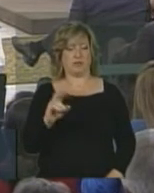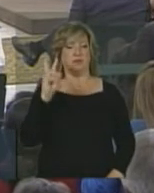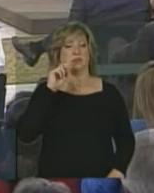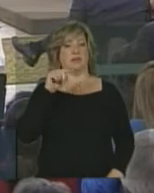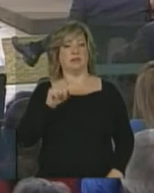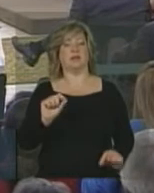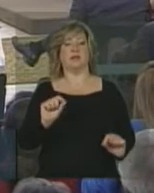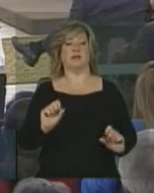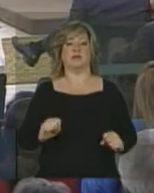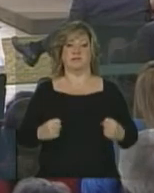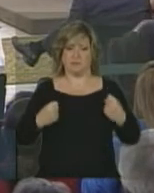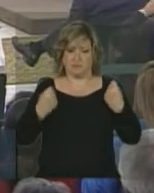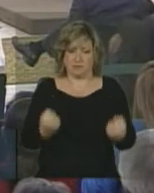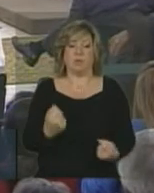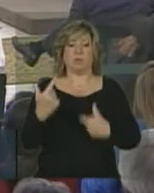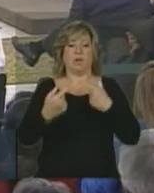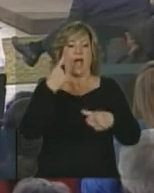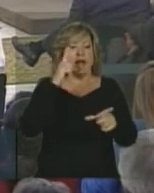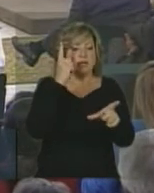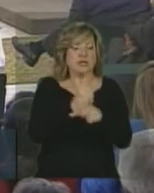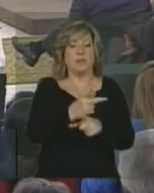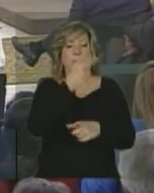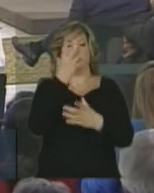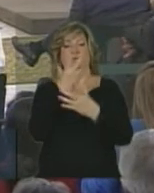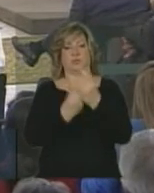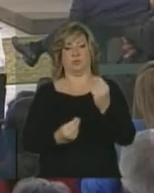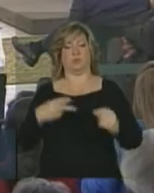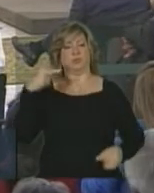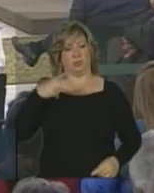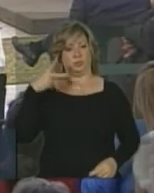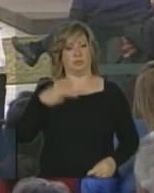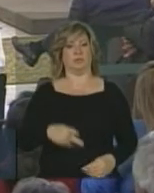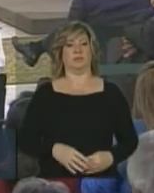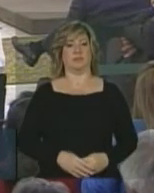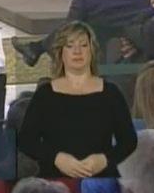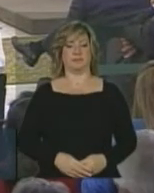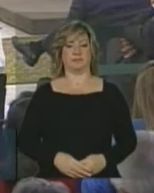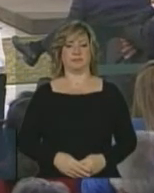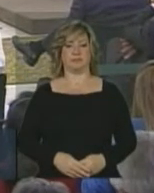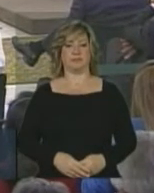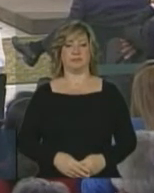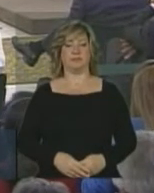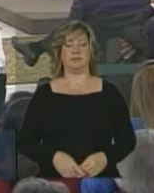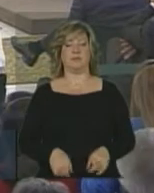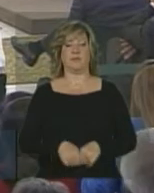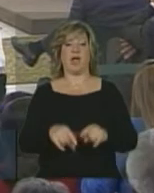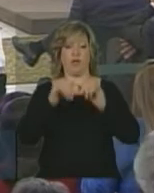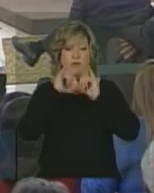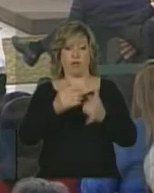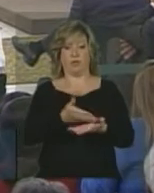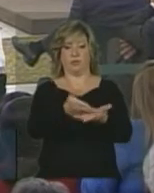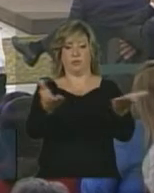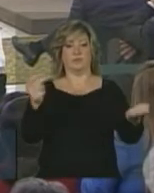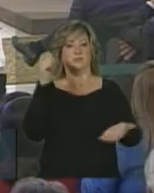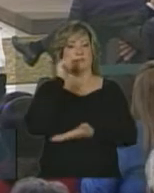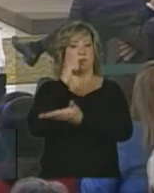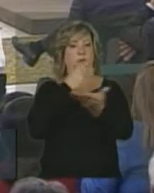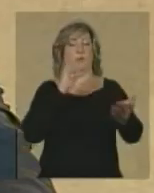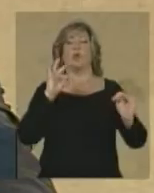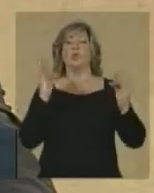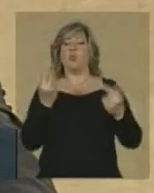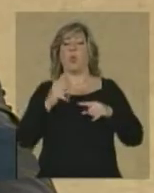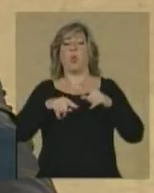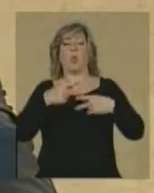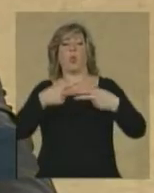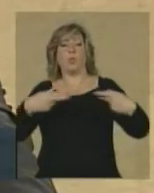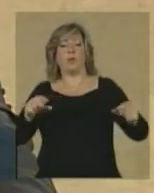esforços na localização dos desaparecidos políticos. Informo às senhoras e senhores que todo o material